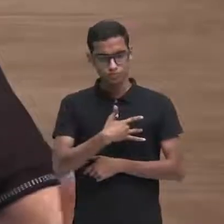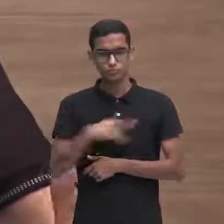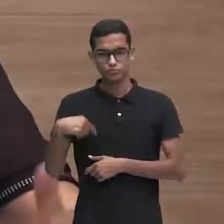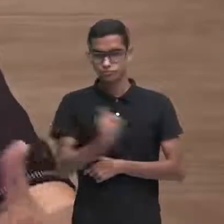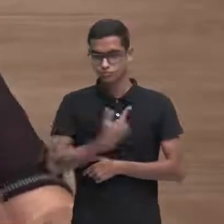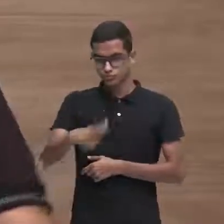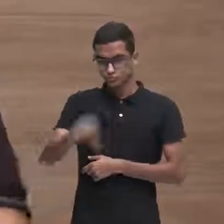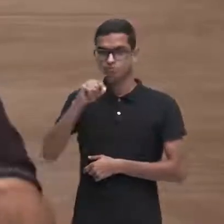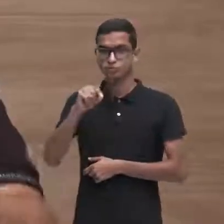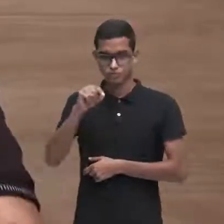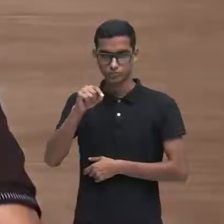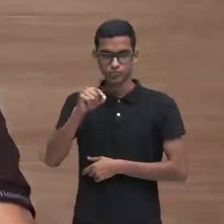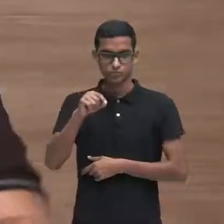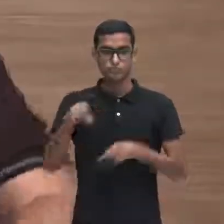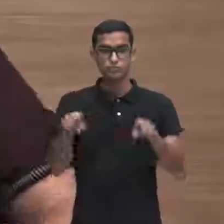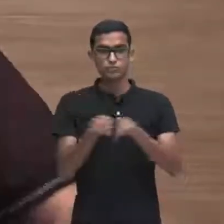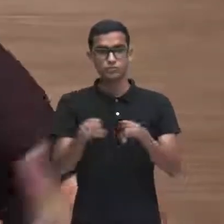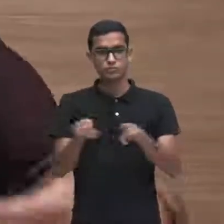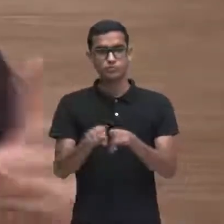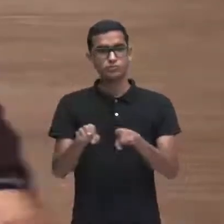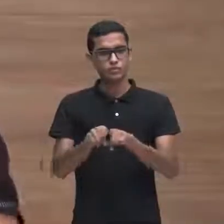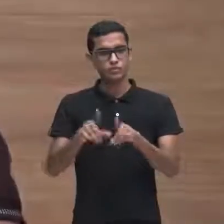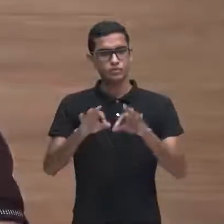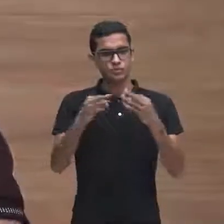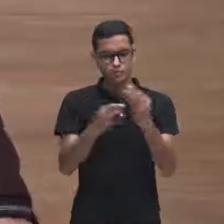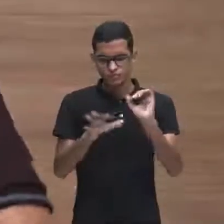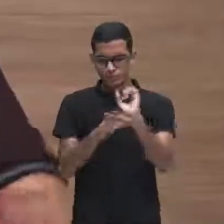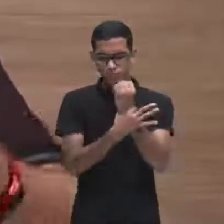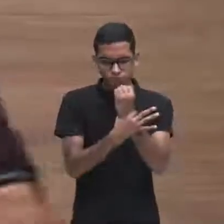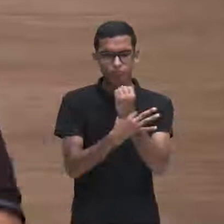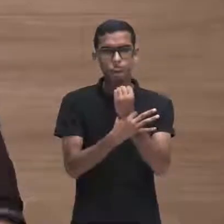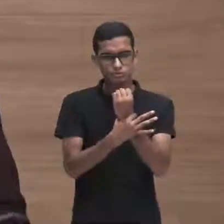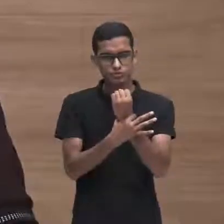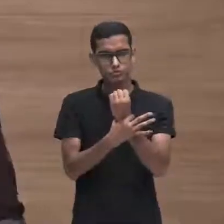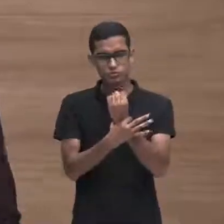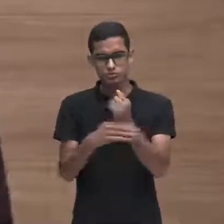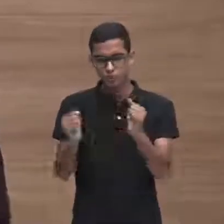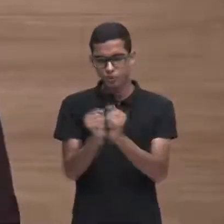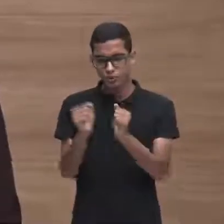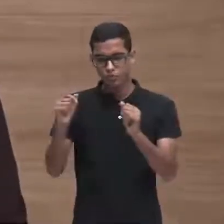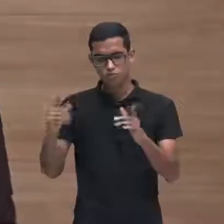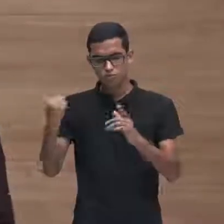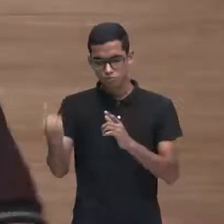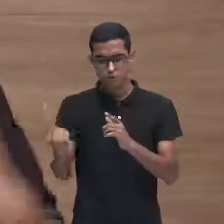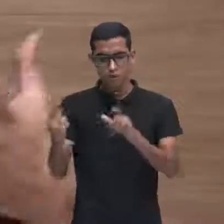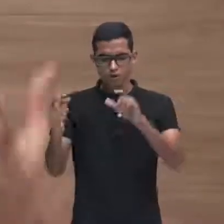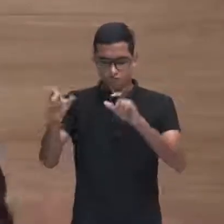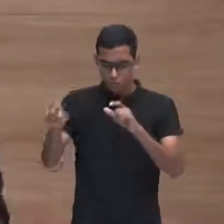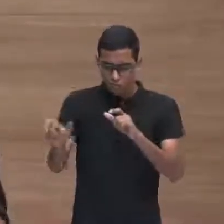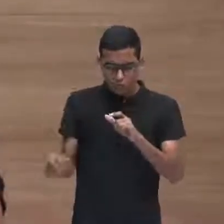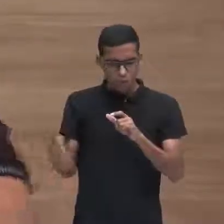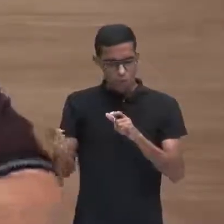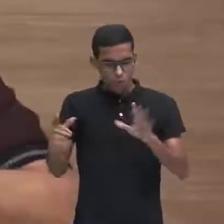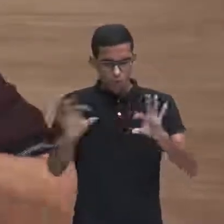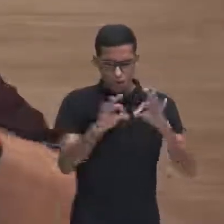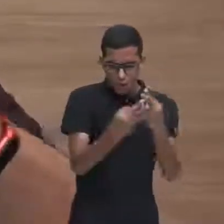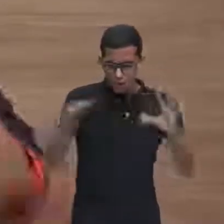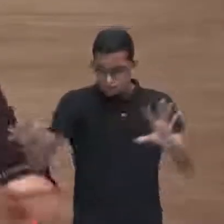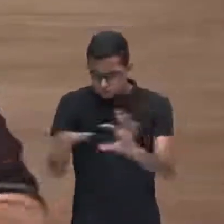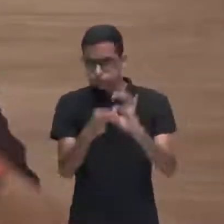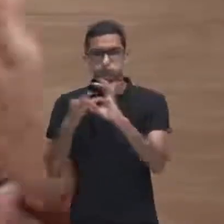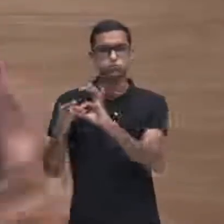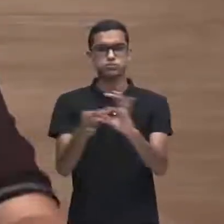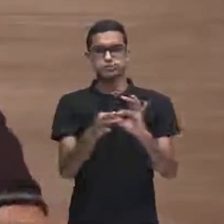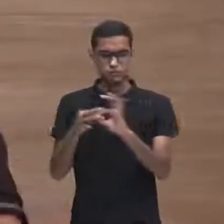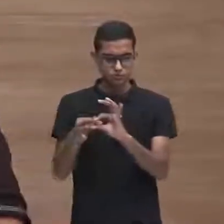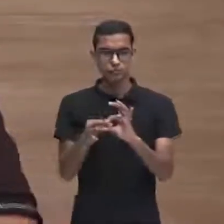estejam firmes, estejam caminhando, não pensem vocês que a família vai estar segura, vai estar, seu